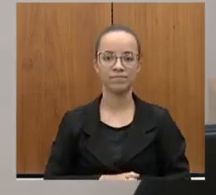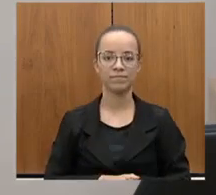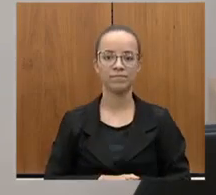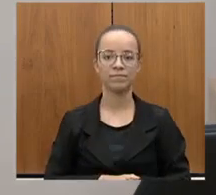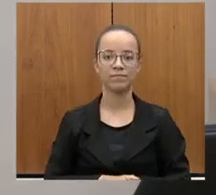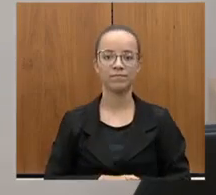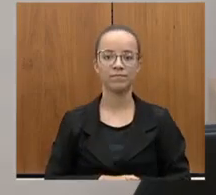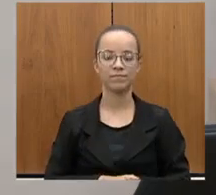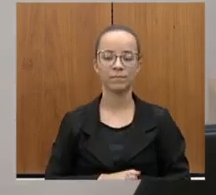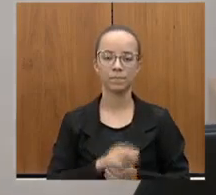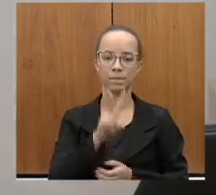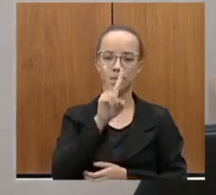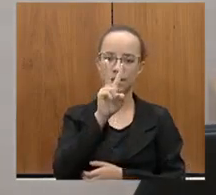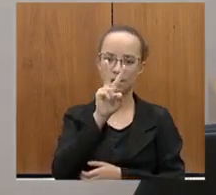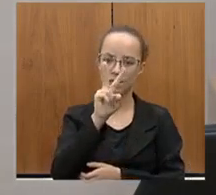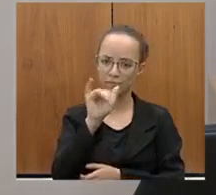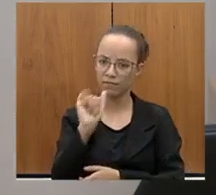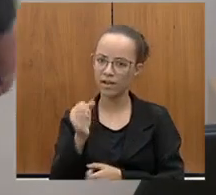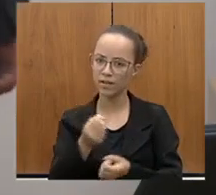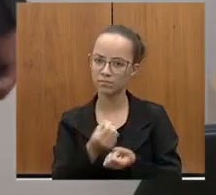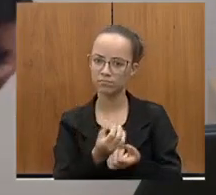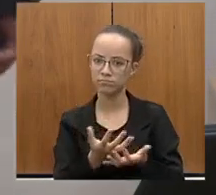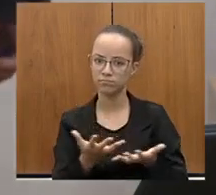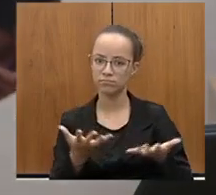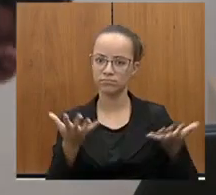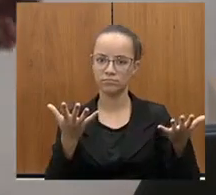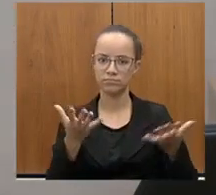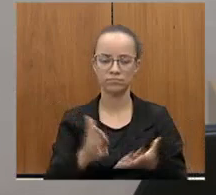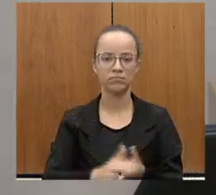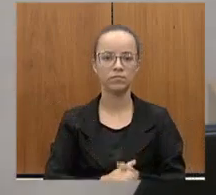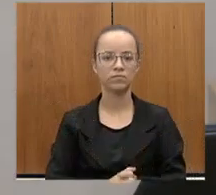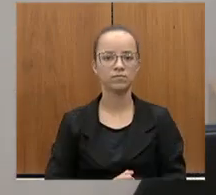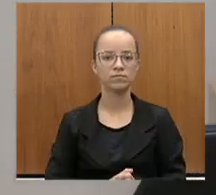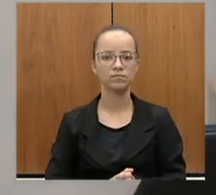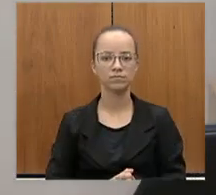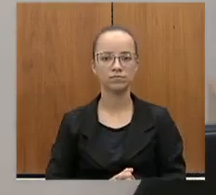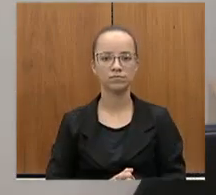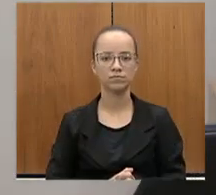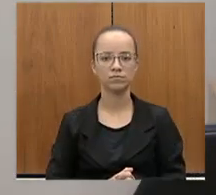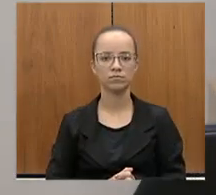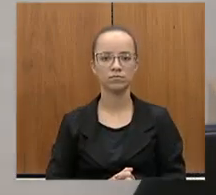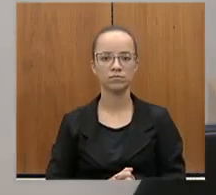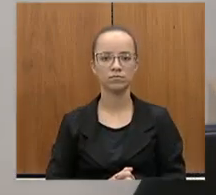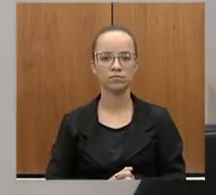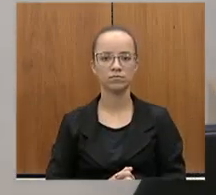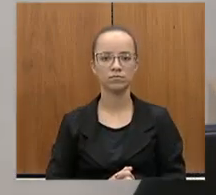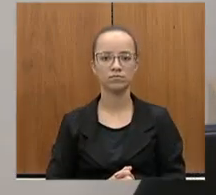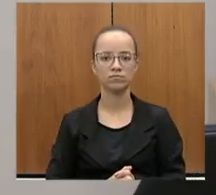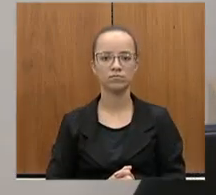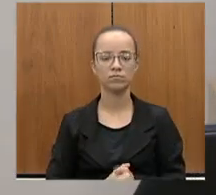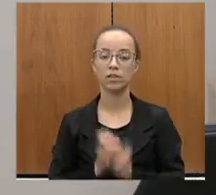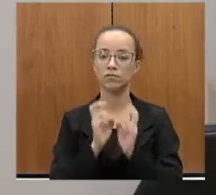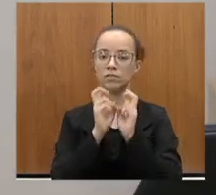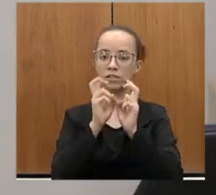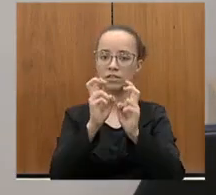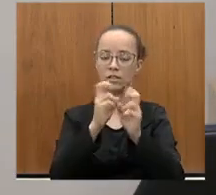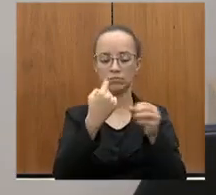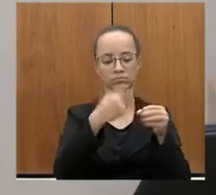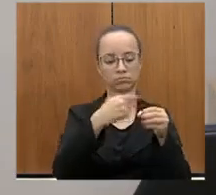vai disponibilizar uma grande extensão para um trem entre cidades,